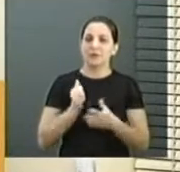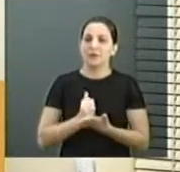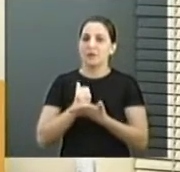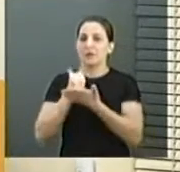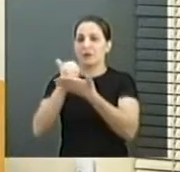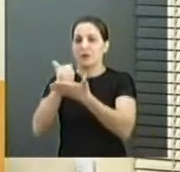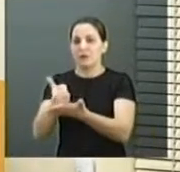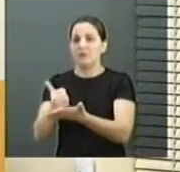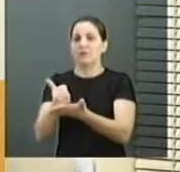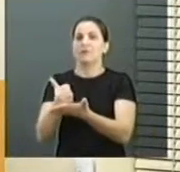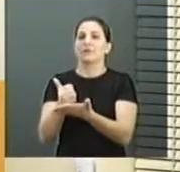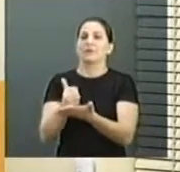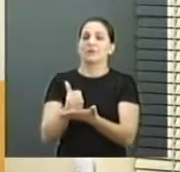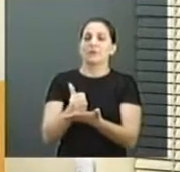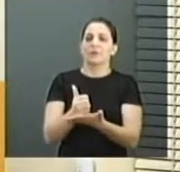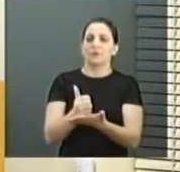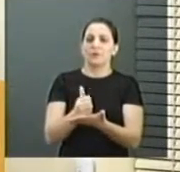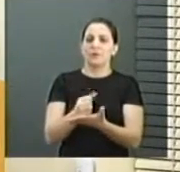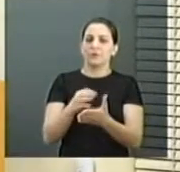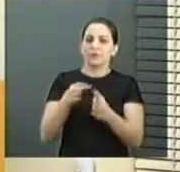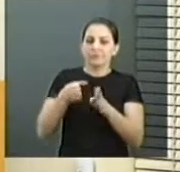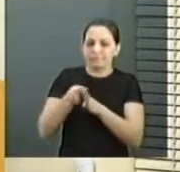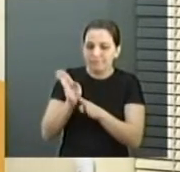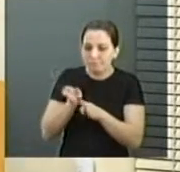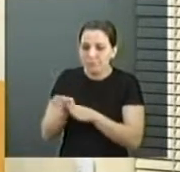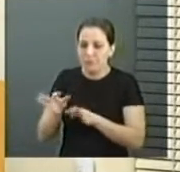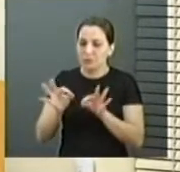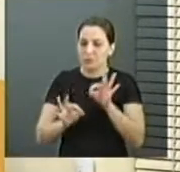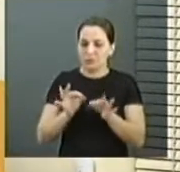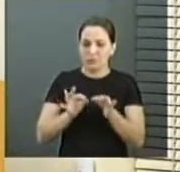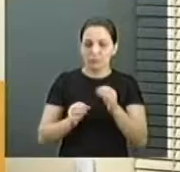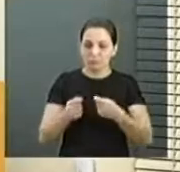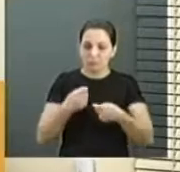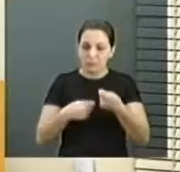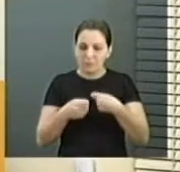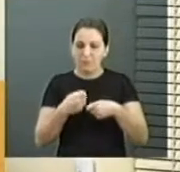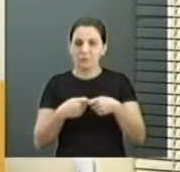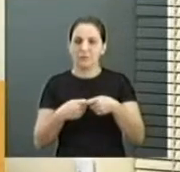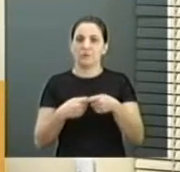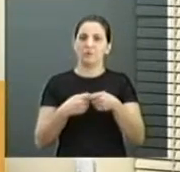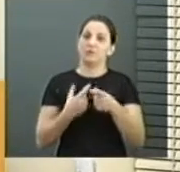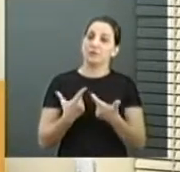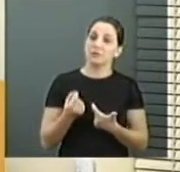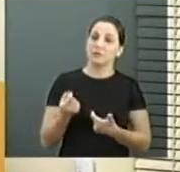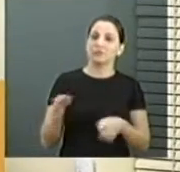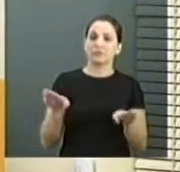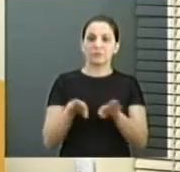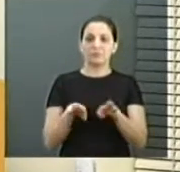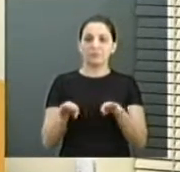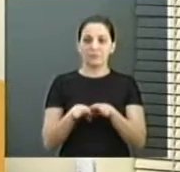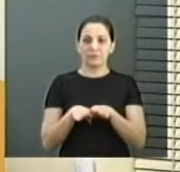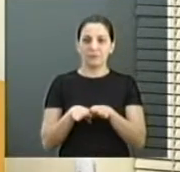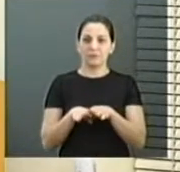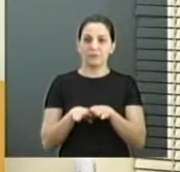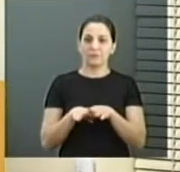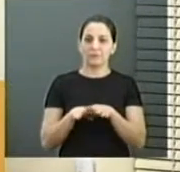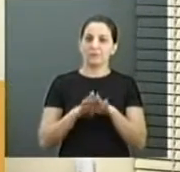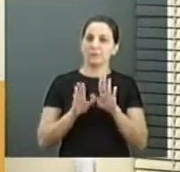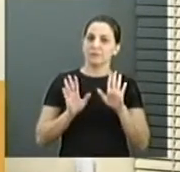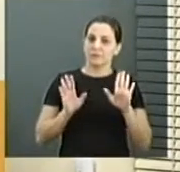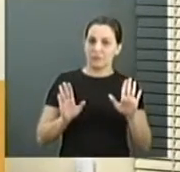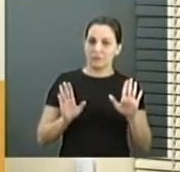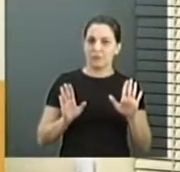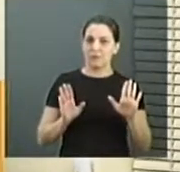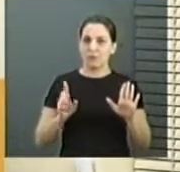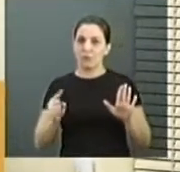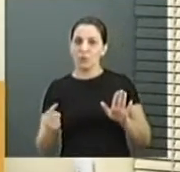apoio, seja da ordem, na orientação, jurídico, administrativo e, claro, financeiro também. E aí, um único